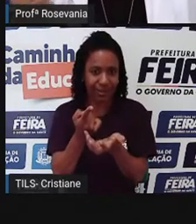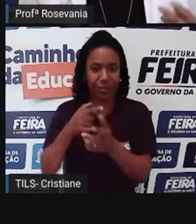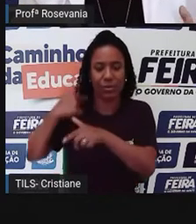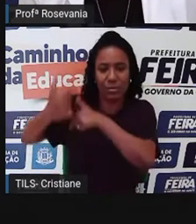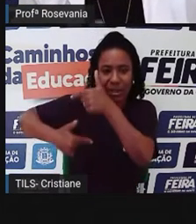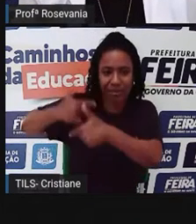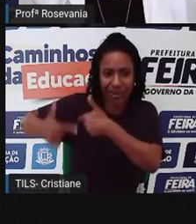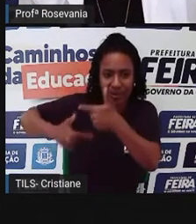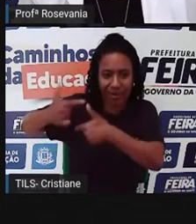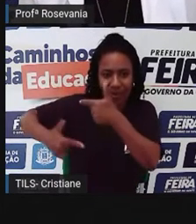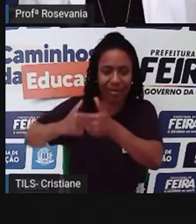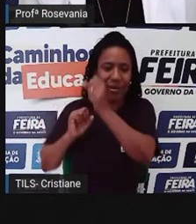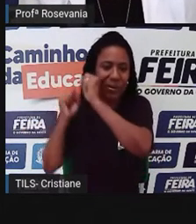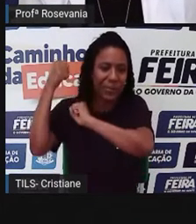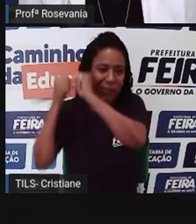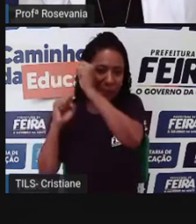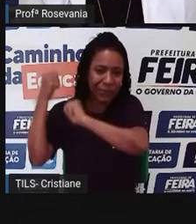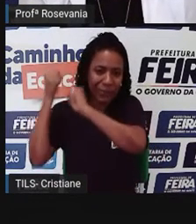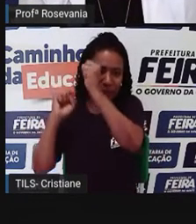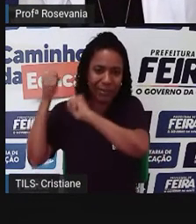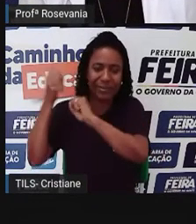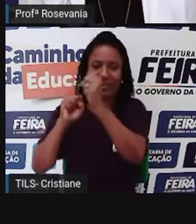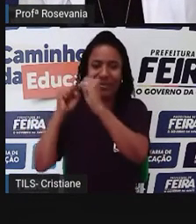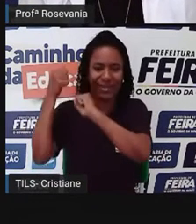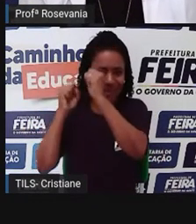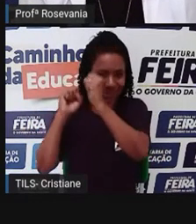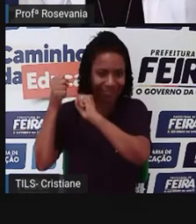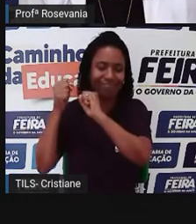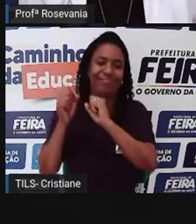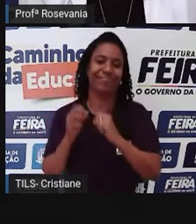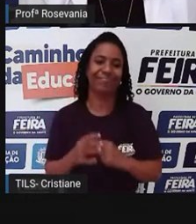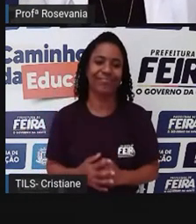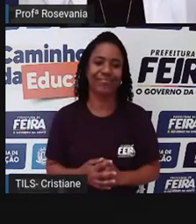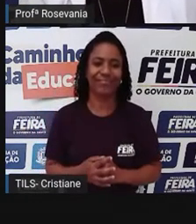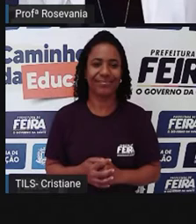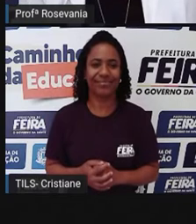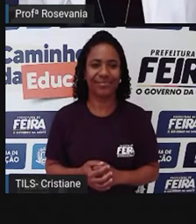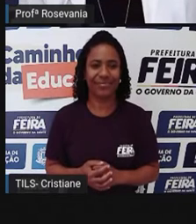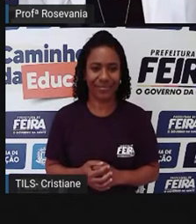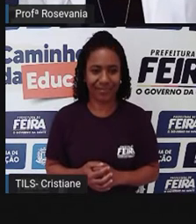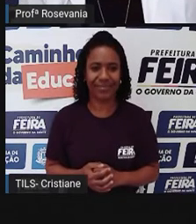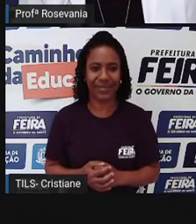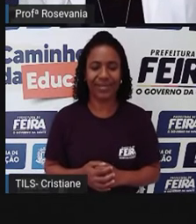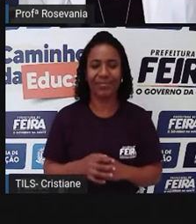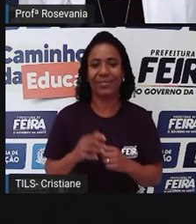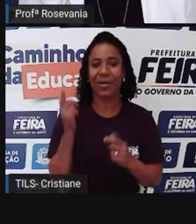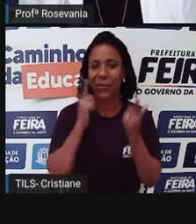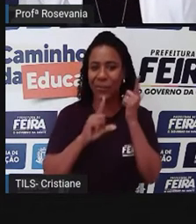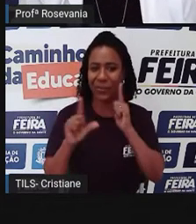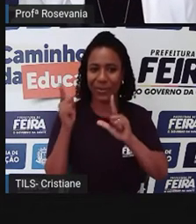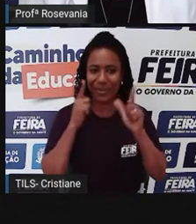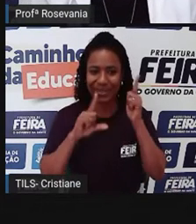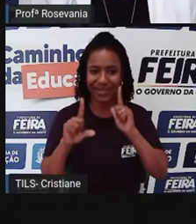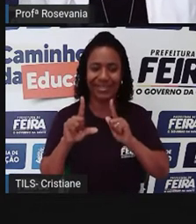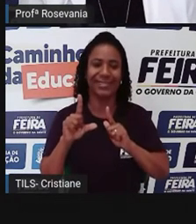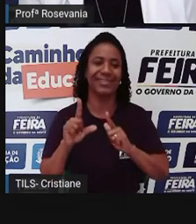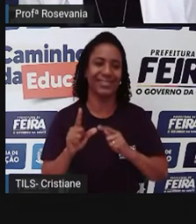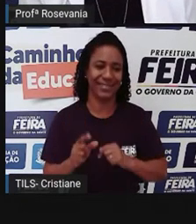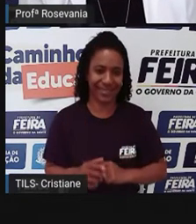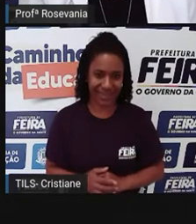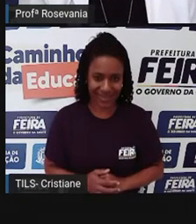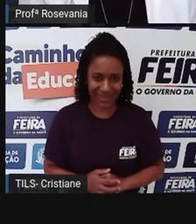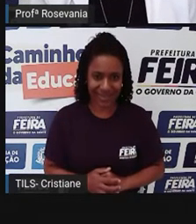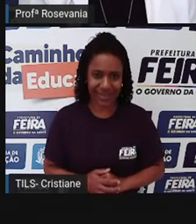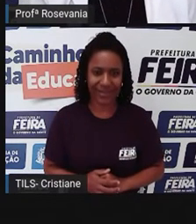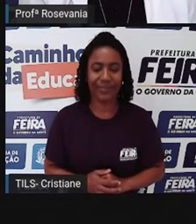respeitando, né, tudo direitinho pra poder ter o produto final. Bom, outra coisa